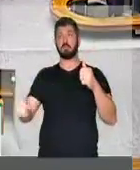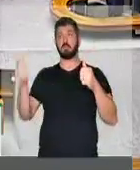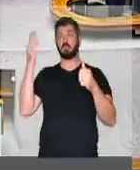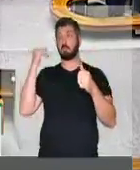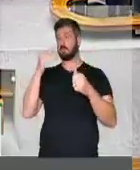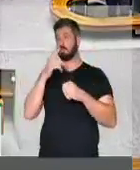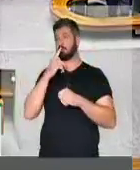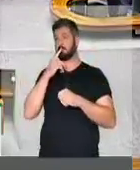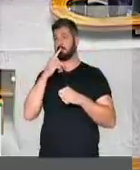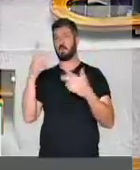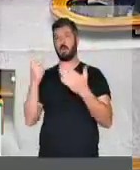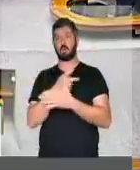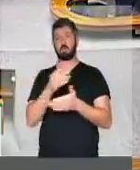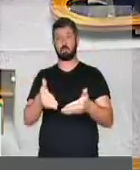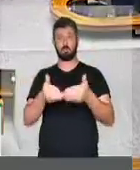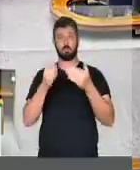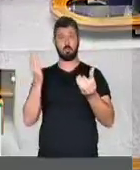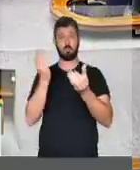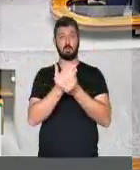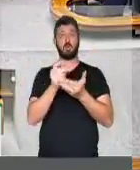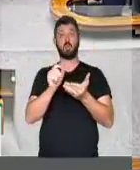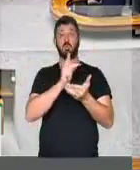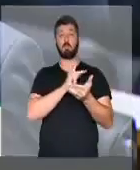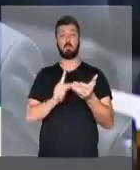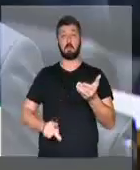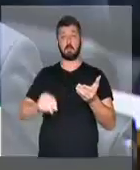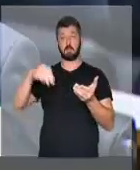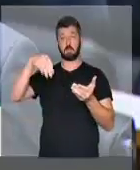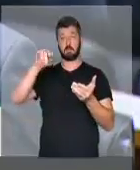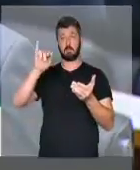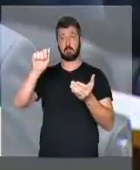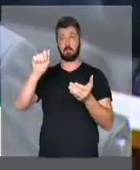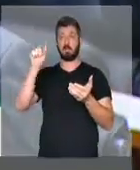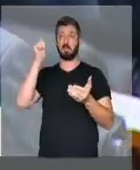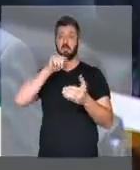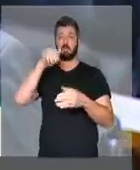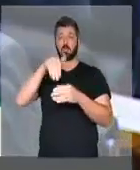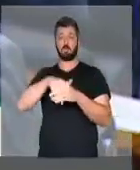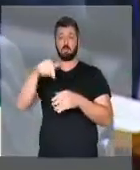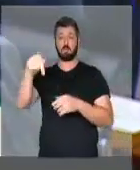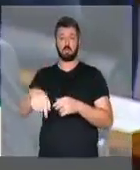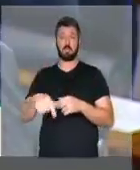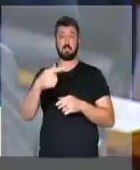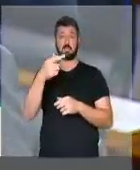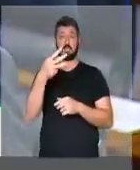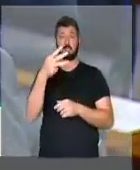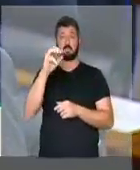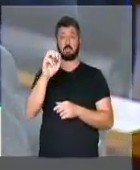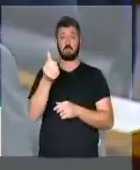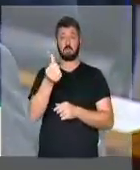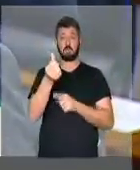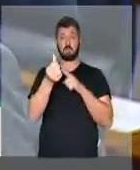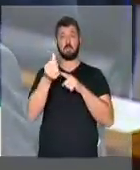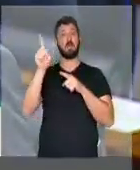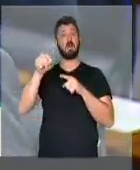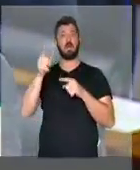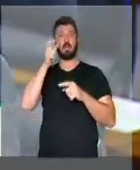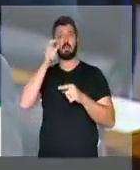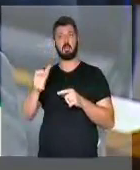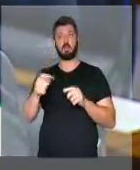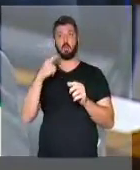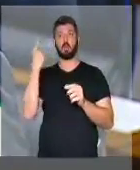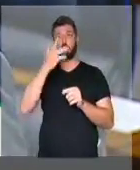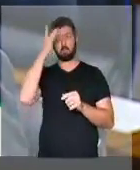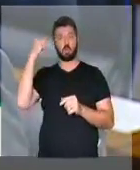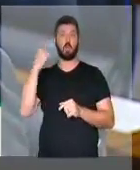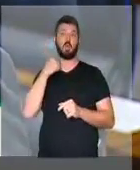passada foi feita uma solicitação ao Presidente Rodrigo Maia para que seja pautado o projeto 7306, que é de interesse de todos